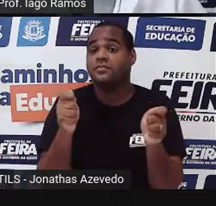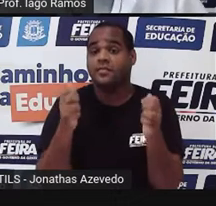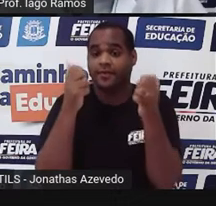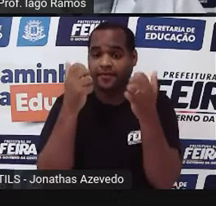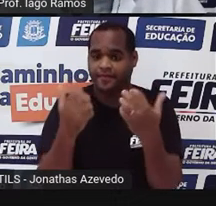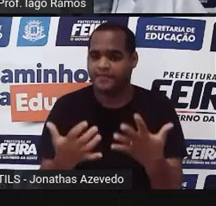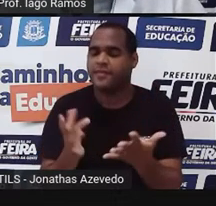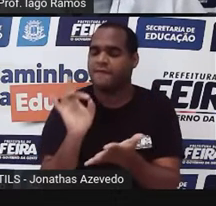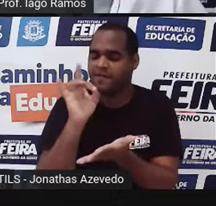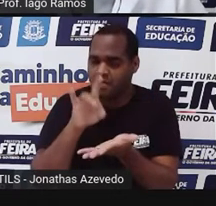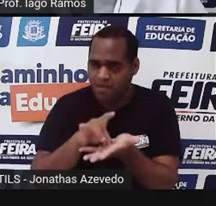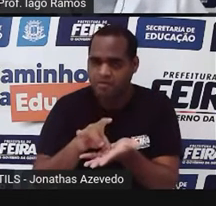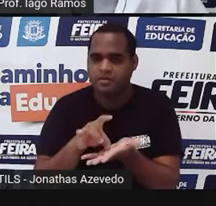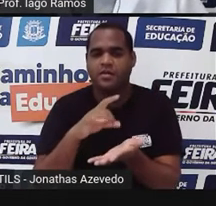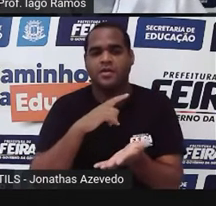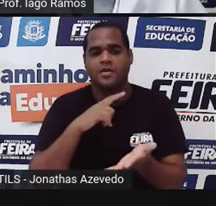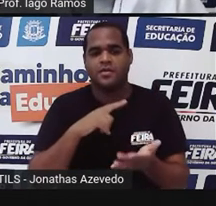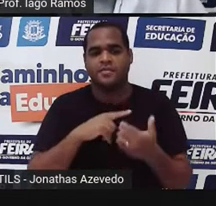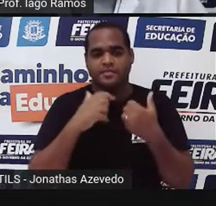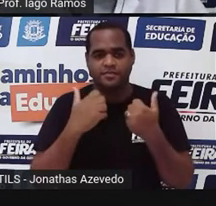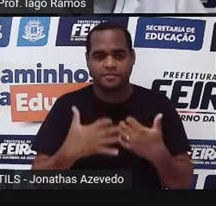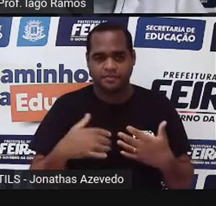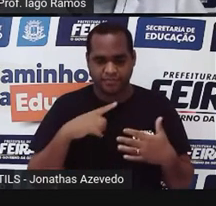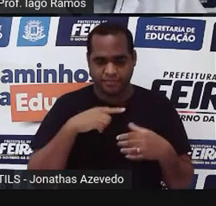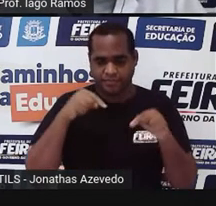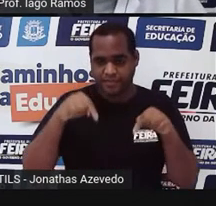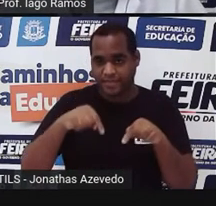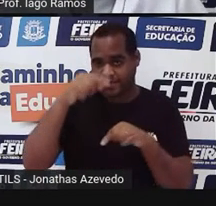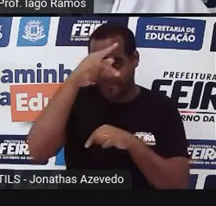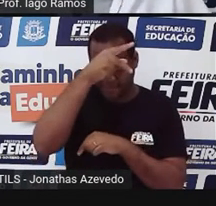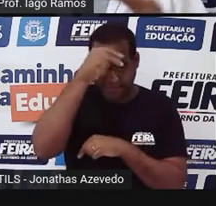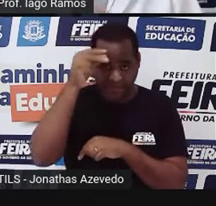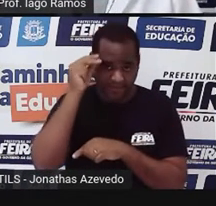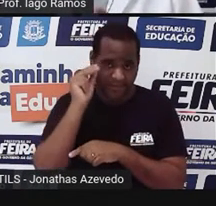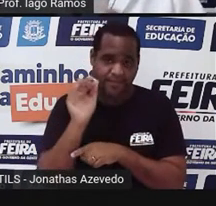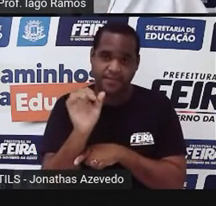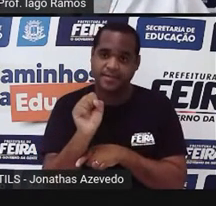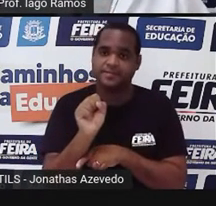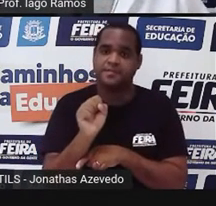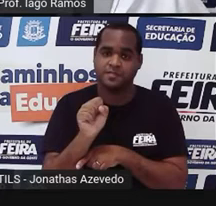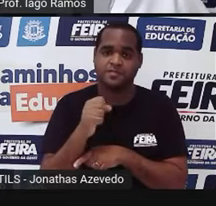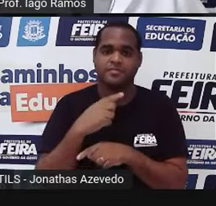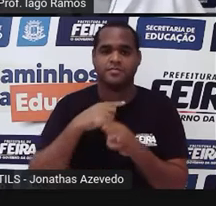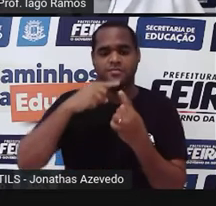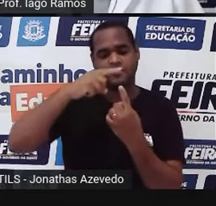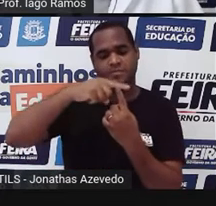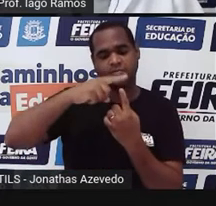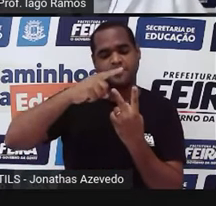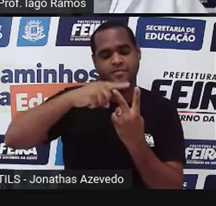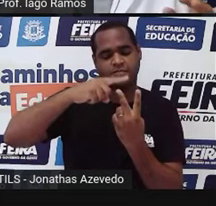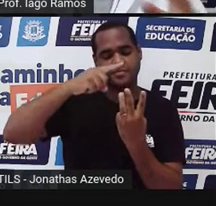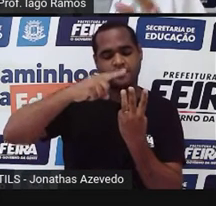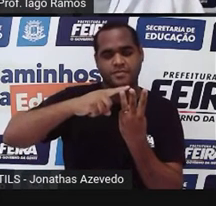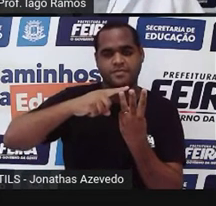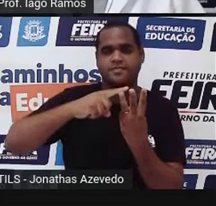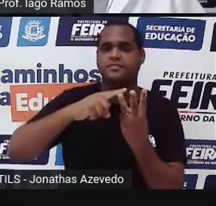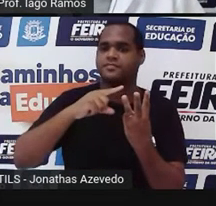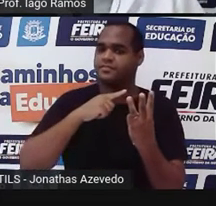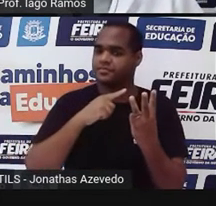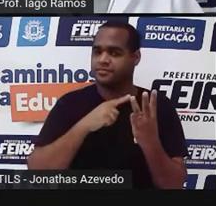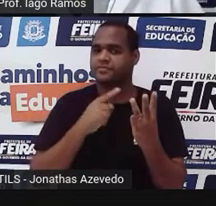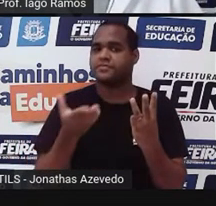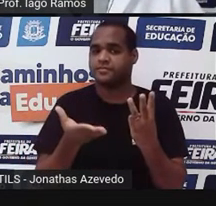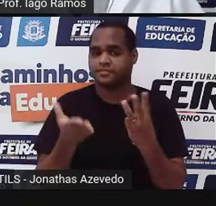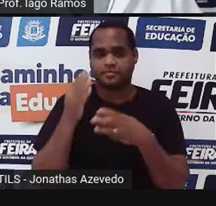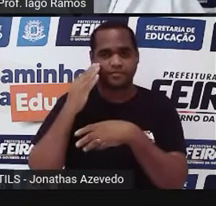a realidade da nossa rede de ensino. Tá bom? São três unidades. Certo? Então, aqui eu peguei três